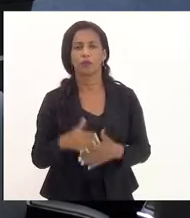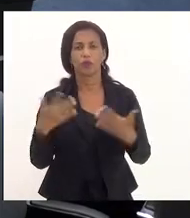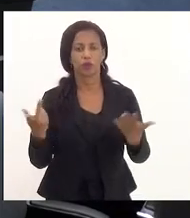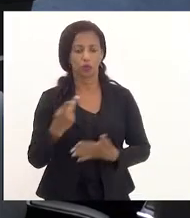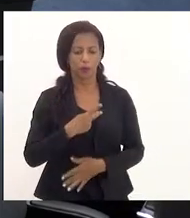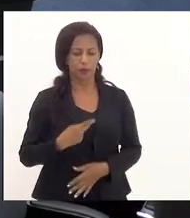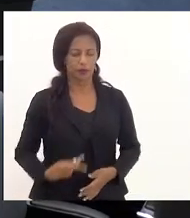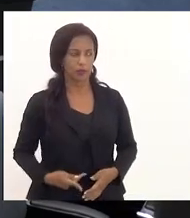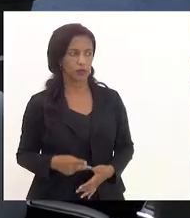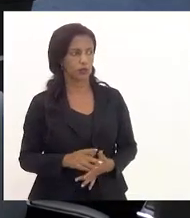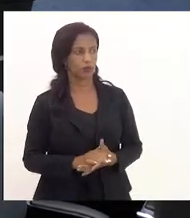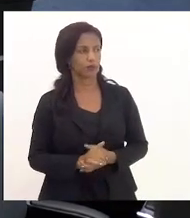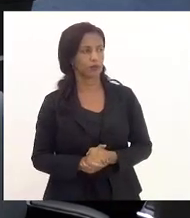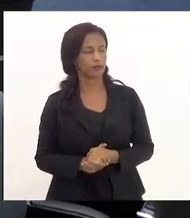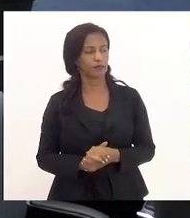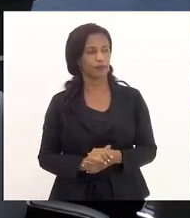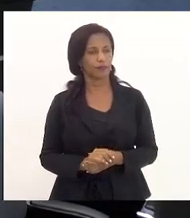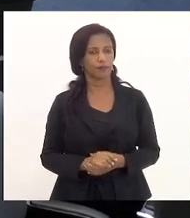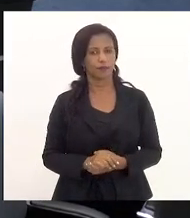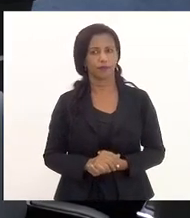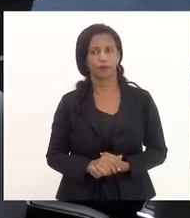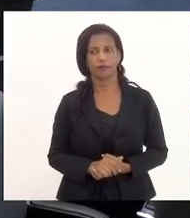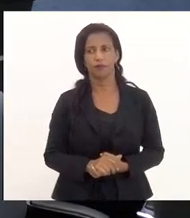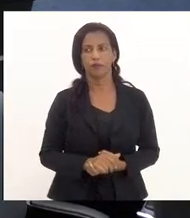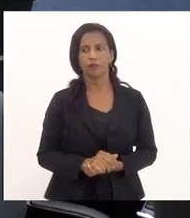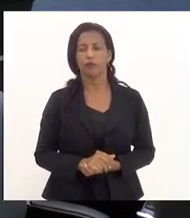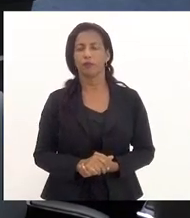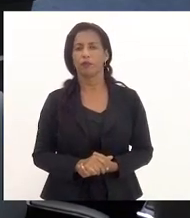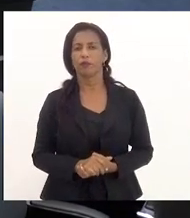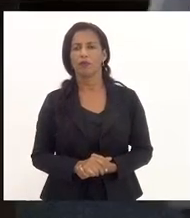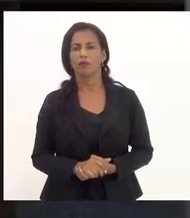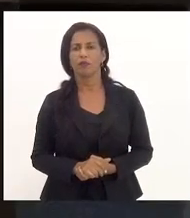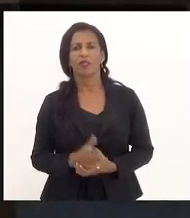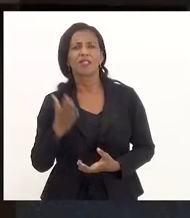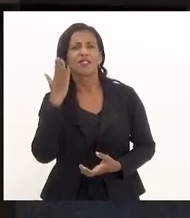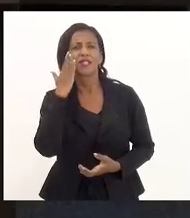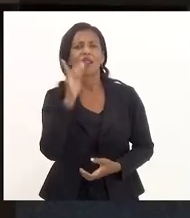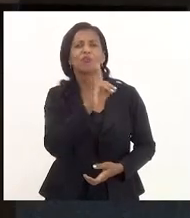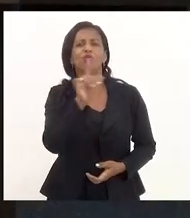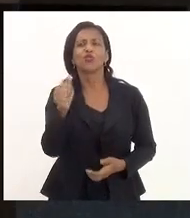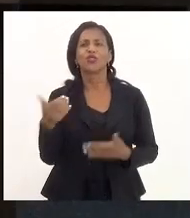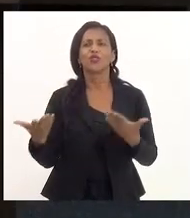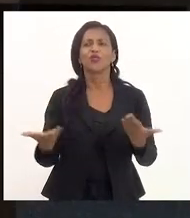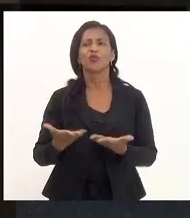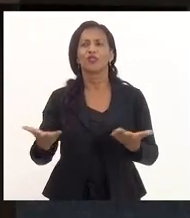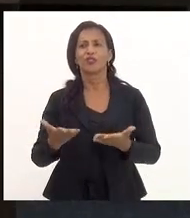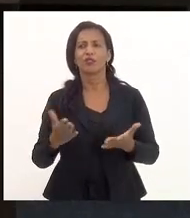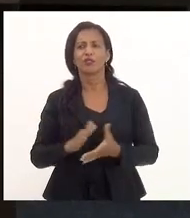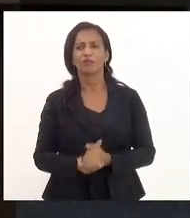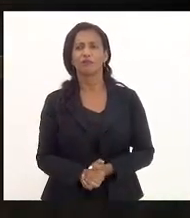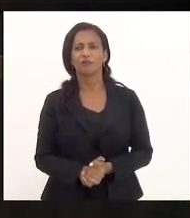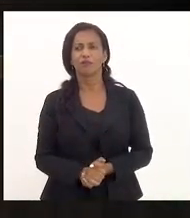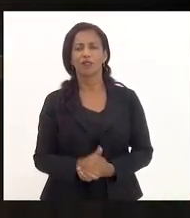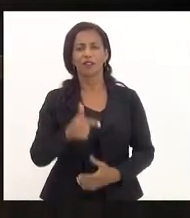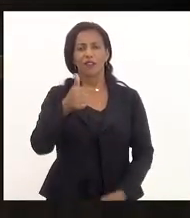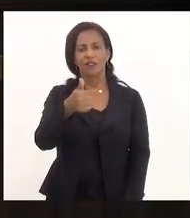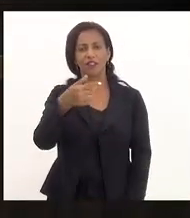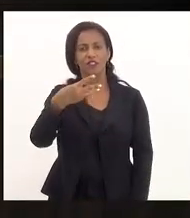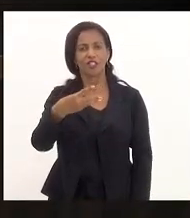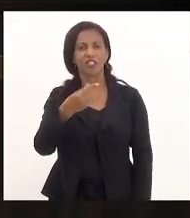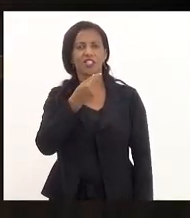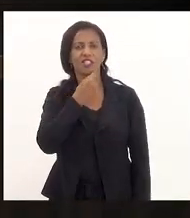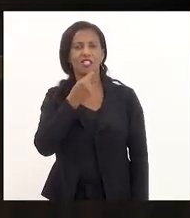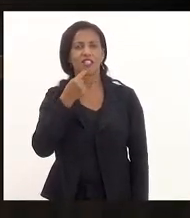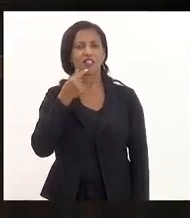Sr. Presidente, o senhor sabe qual é o dia de hoje, Sr. Presidente? 23 de setembro de